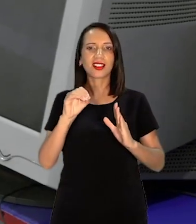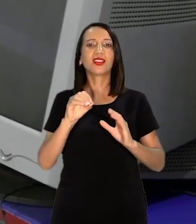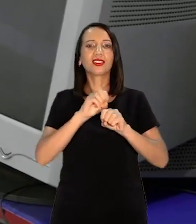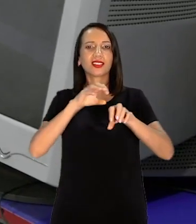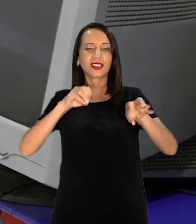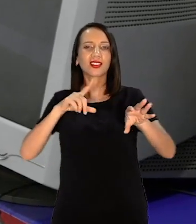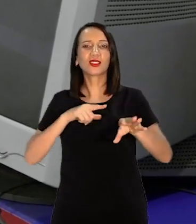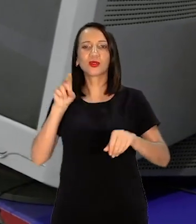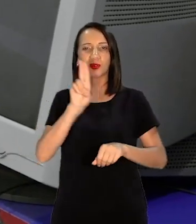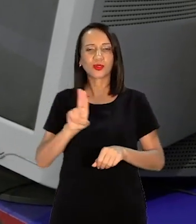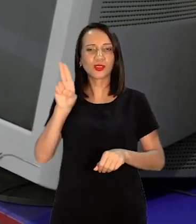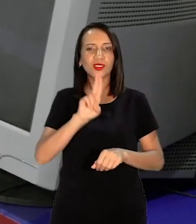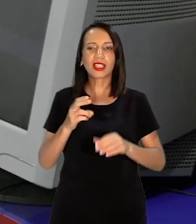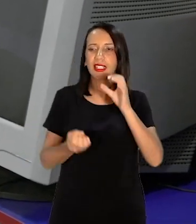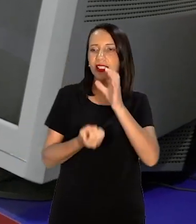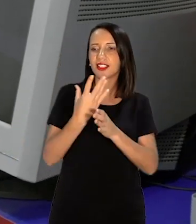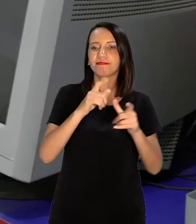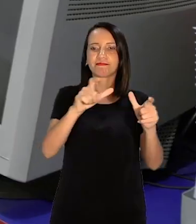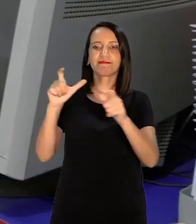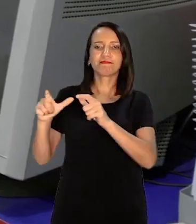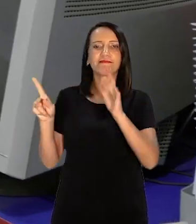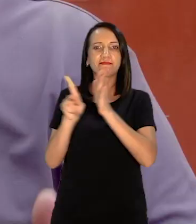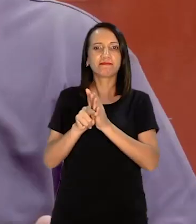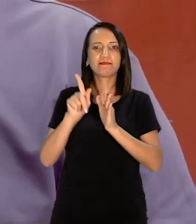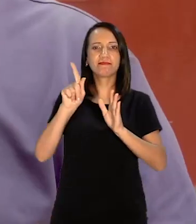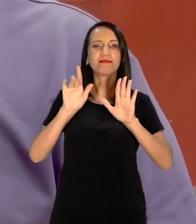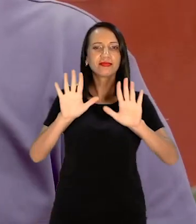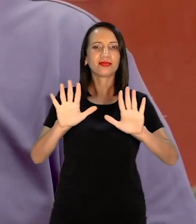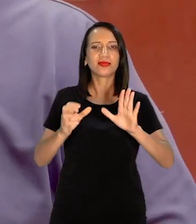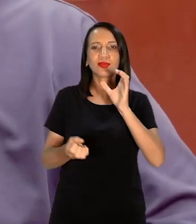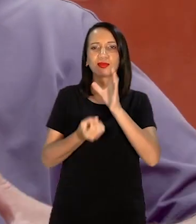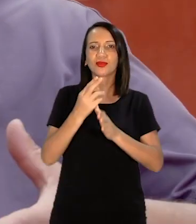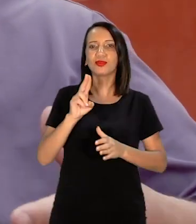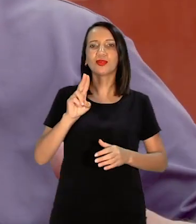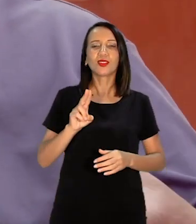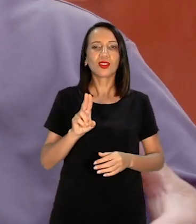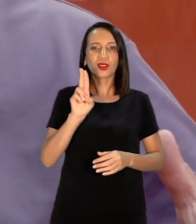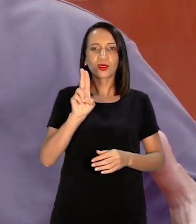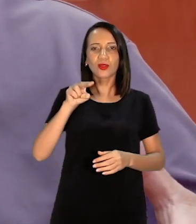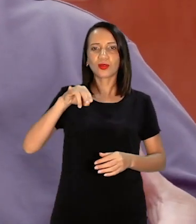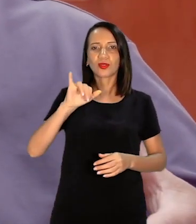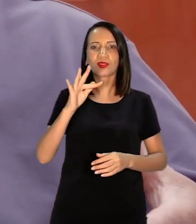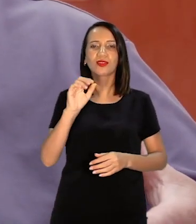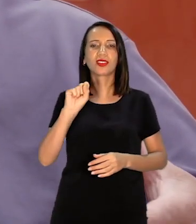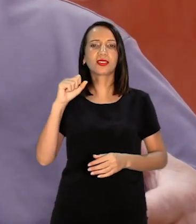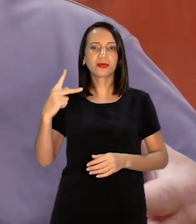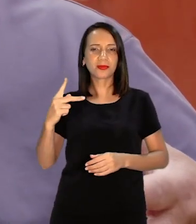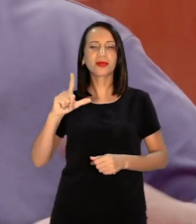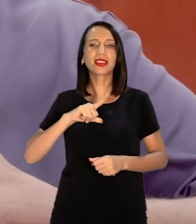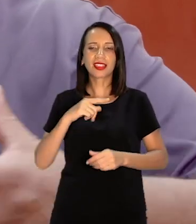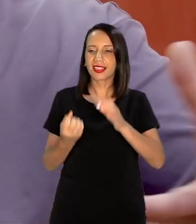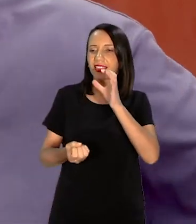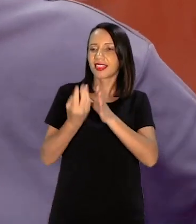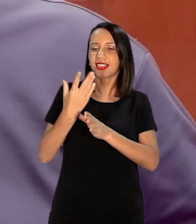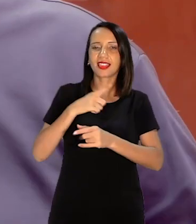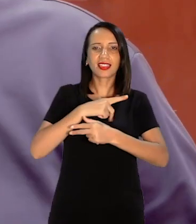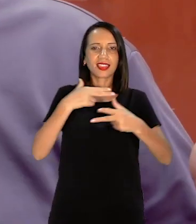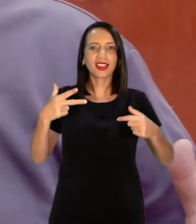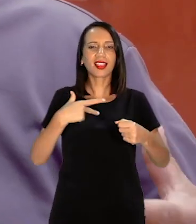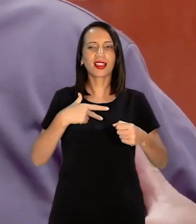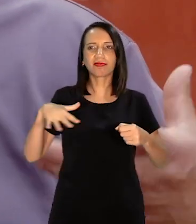novos campos, inclusive aqui na própria cidade de Guarulhos Foi criado a Unifesp O campo da Unifesp Então quando